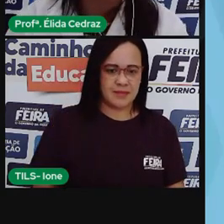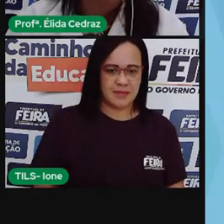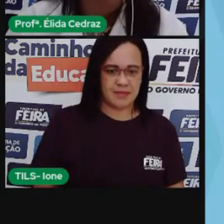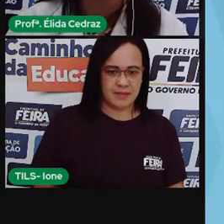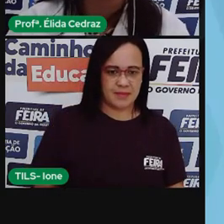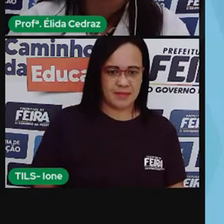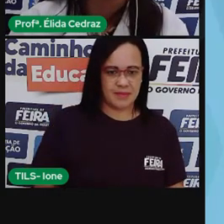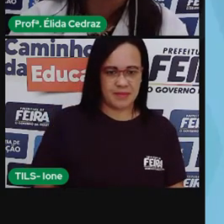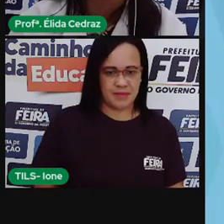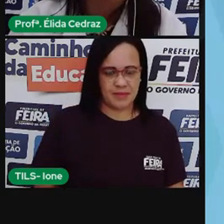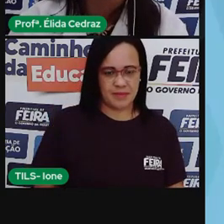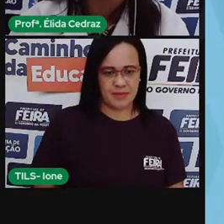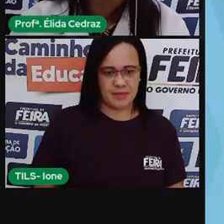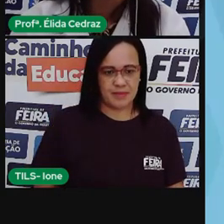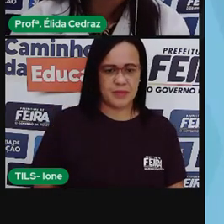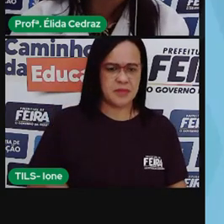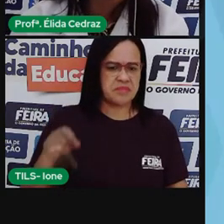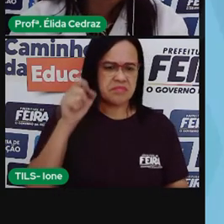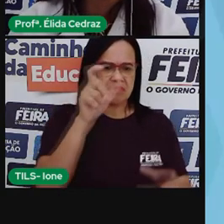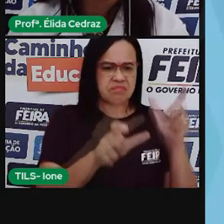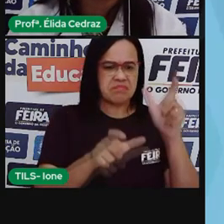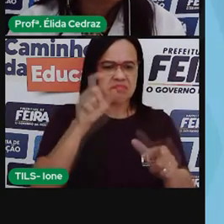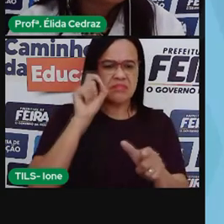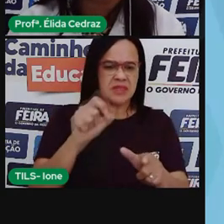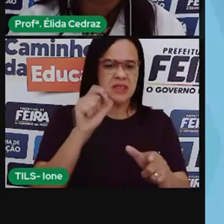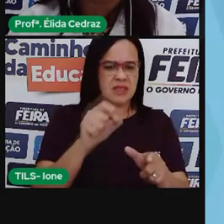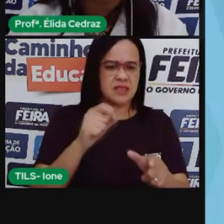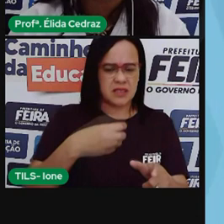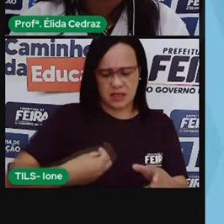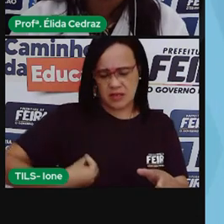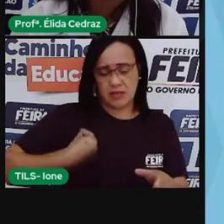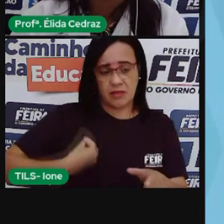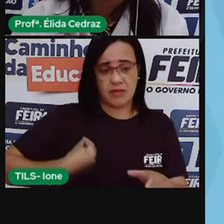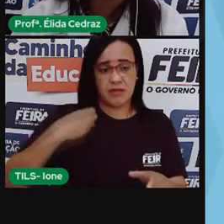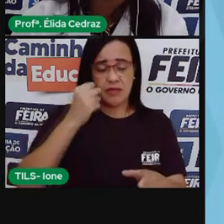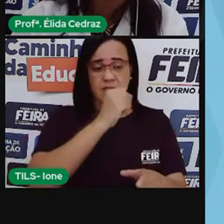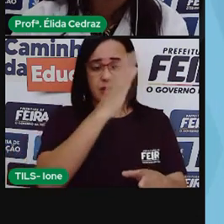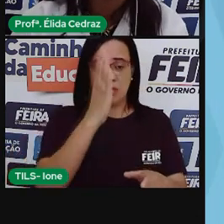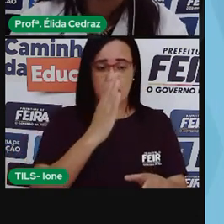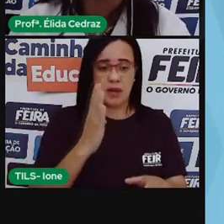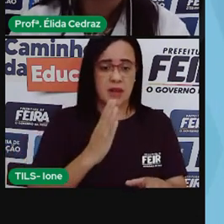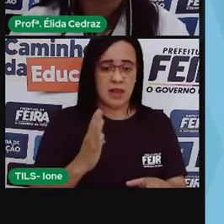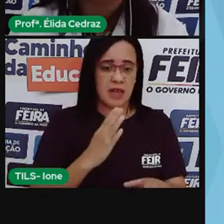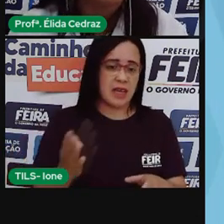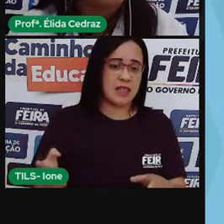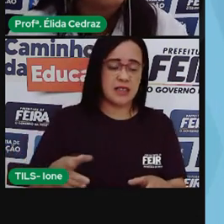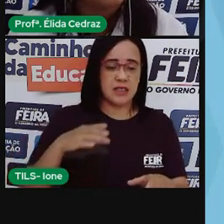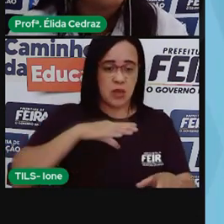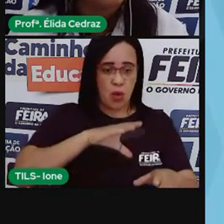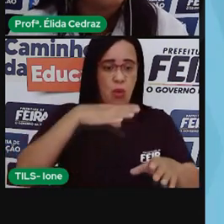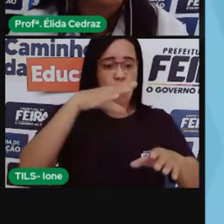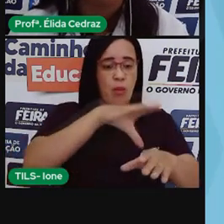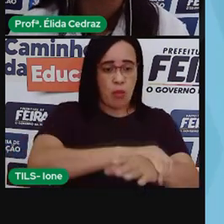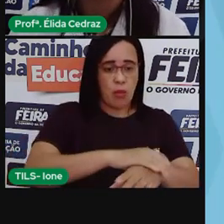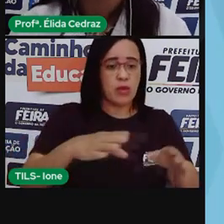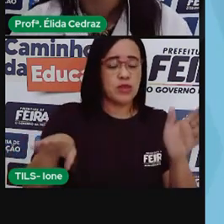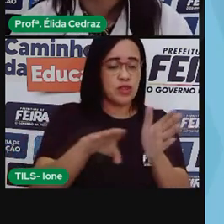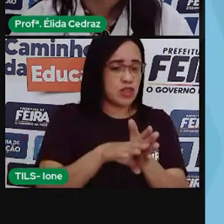Quem vivia no Brasil quando os portugueses chegaram? Os indígenas ou os africanos?